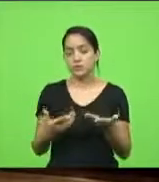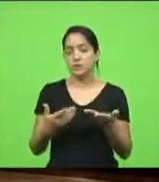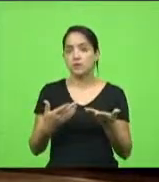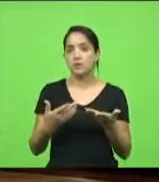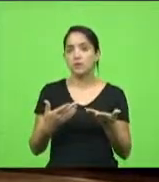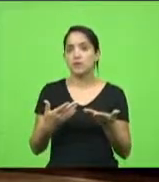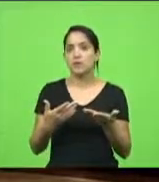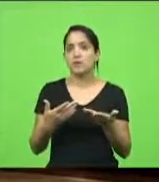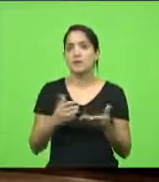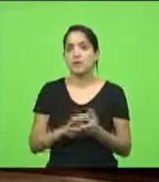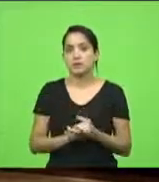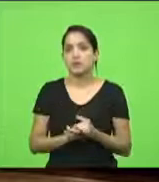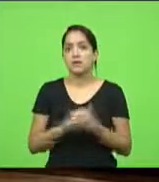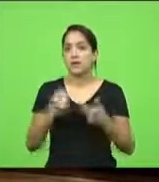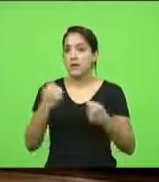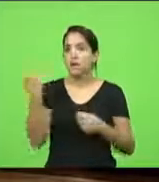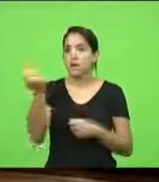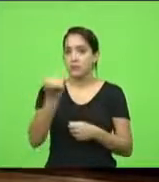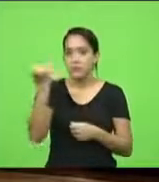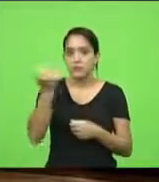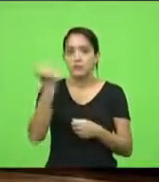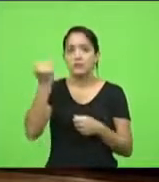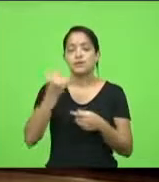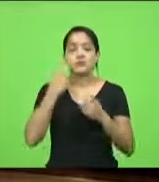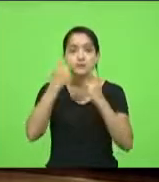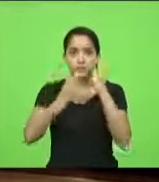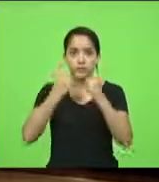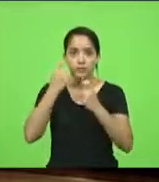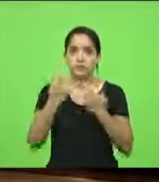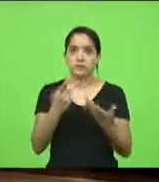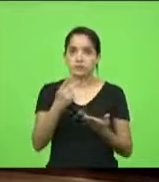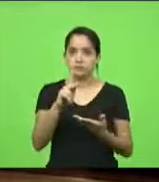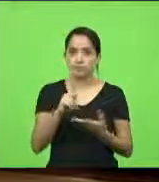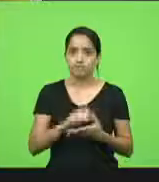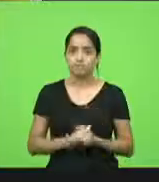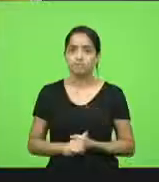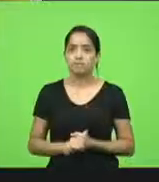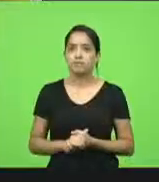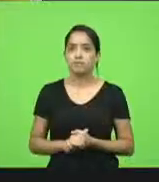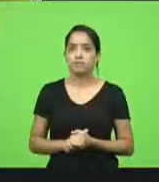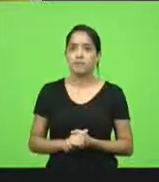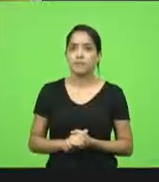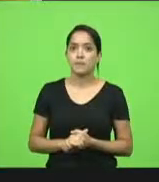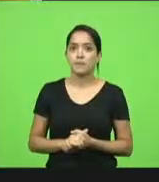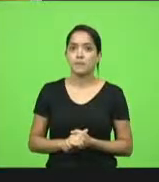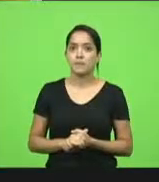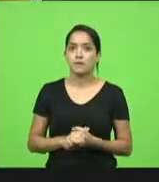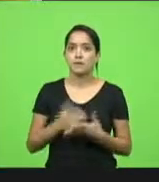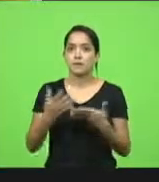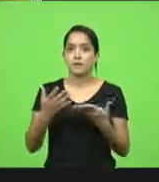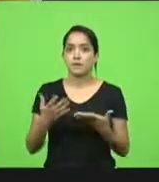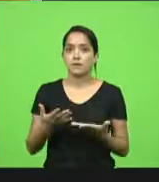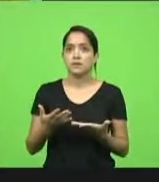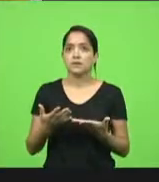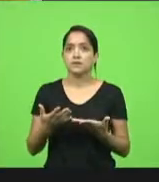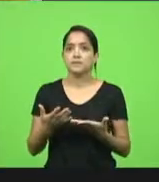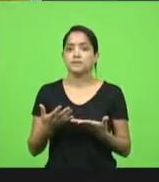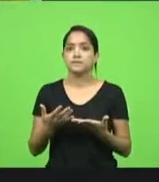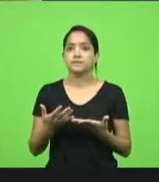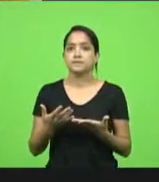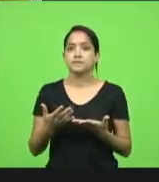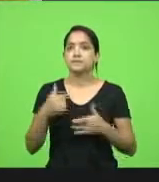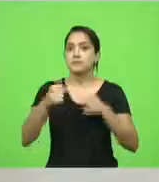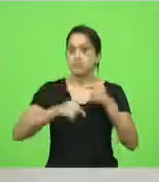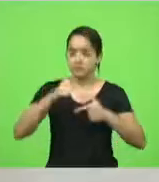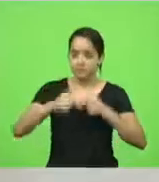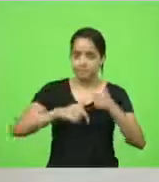tem muito sentido essa preocupação sua. Obrigada. Muito obrigado. E detalhe, a prima aqui para trabalhar